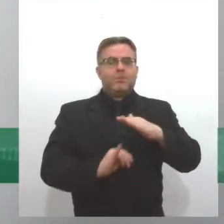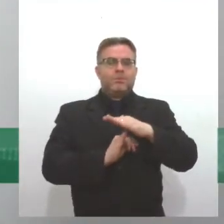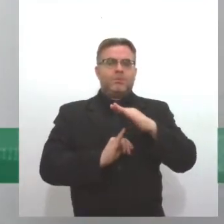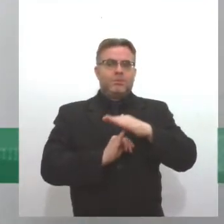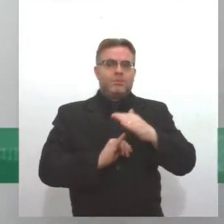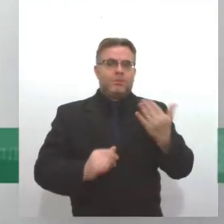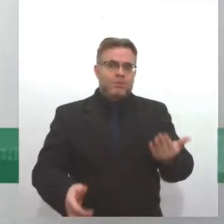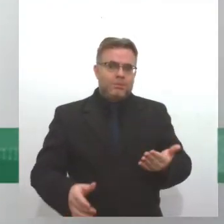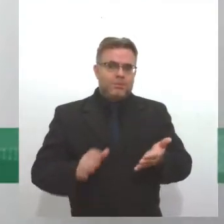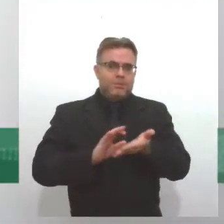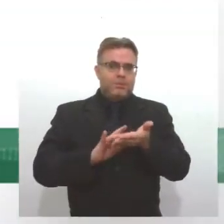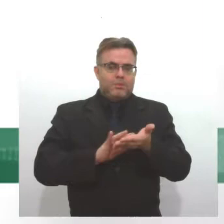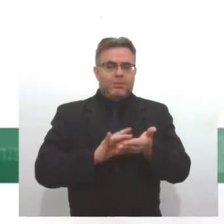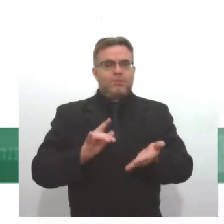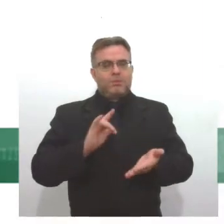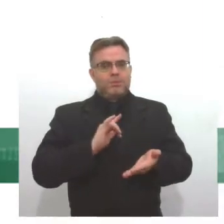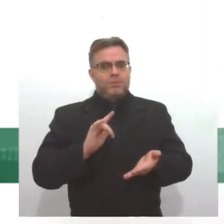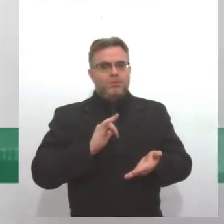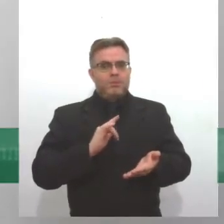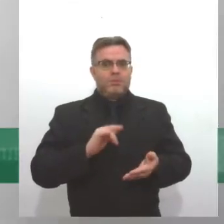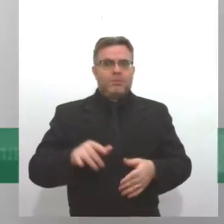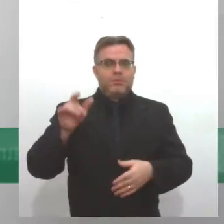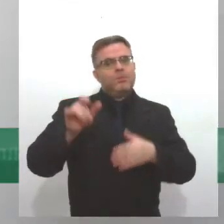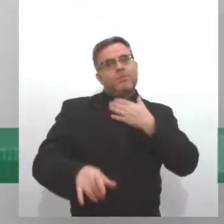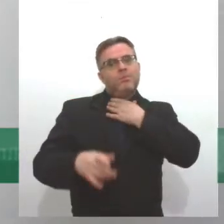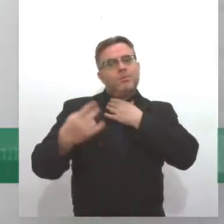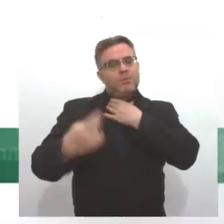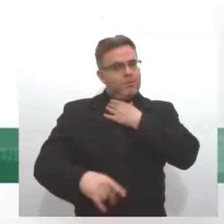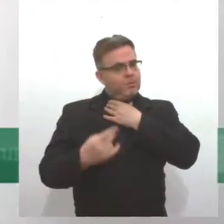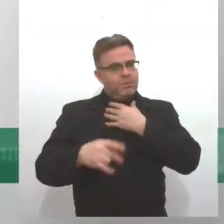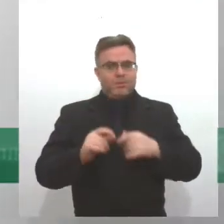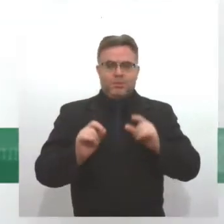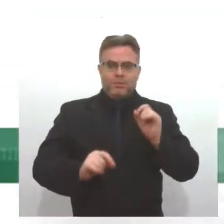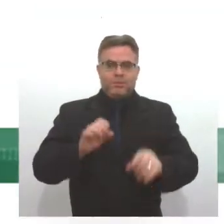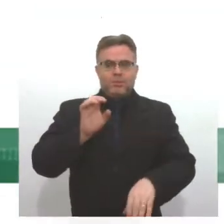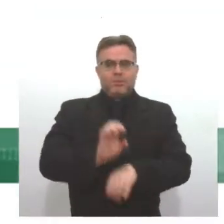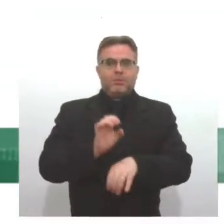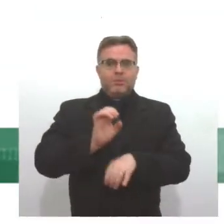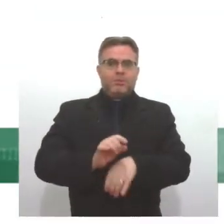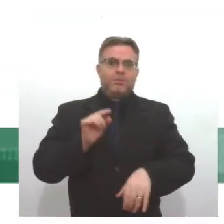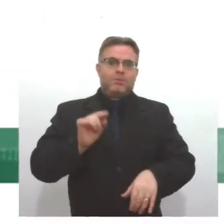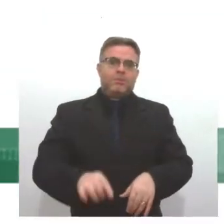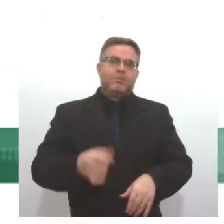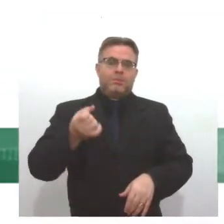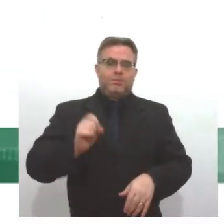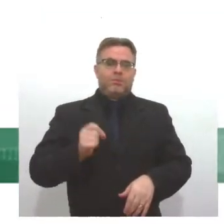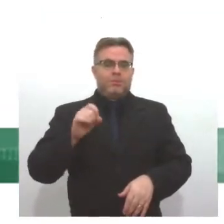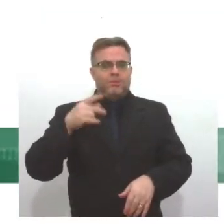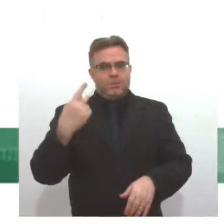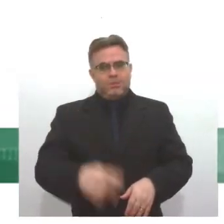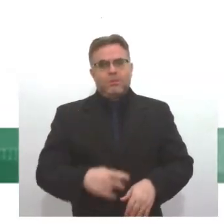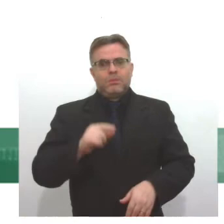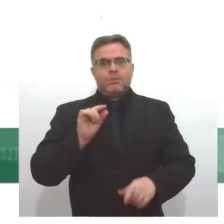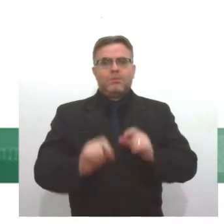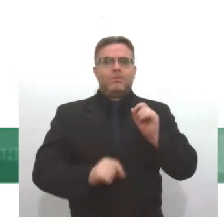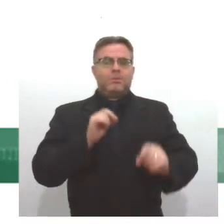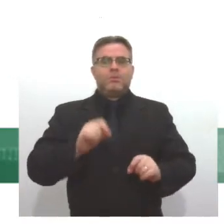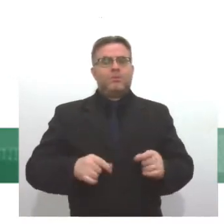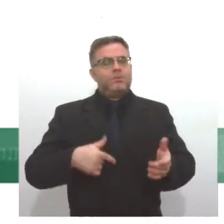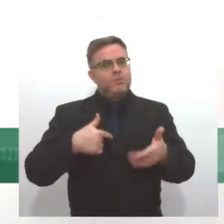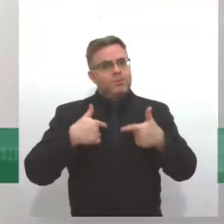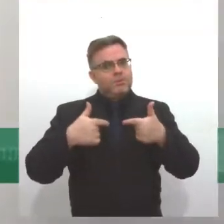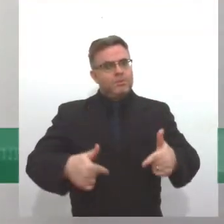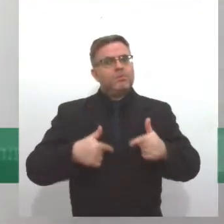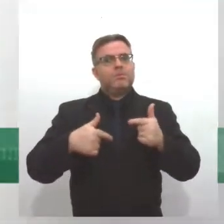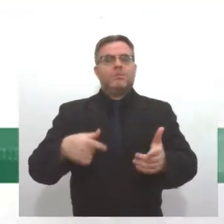tem cadeira, um cigano do Estado, que é já bem claro, que é o cigano do Estado de Sergipe que vai compor, que está